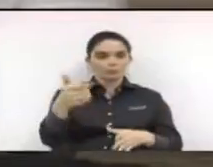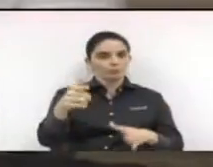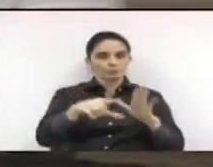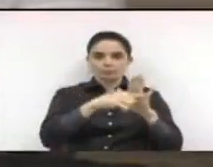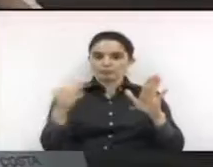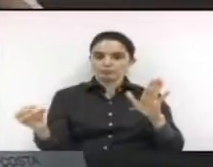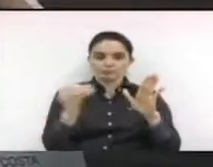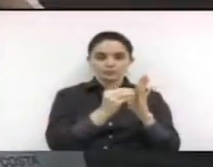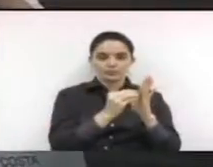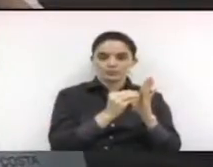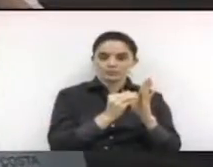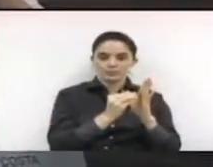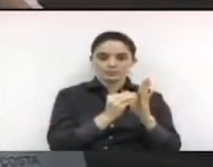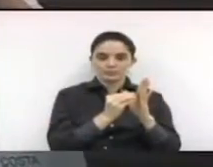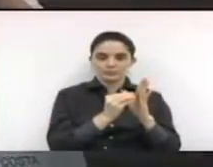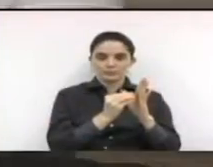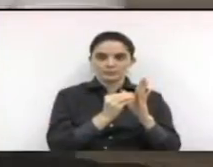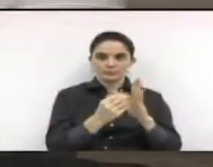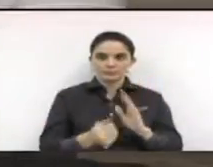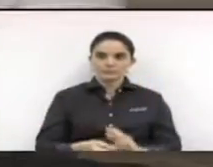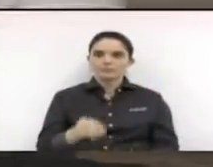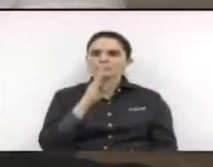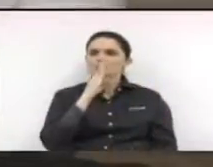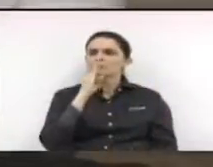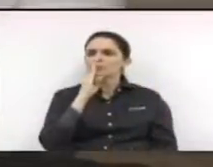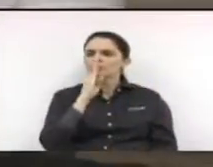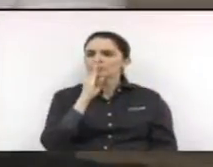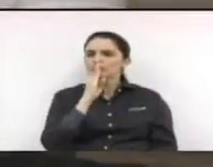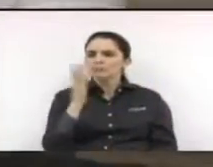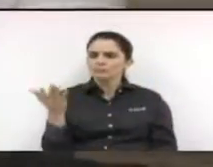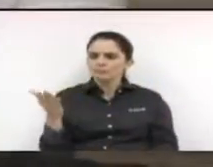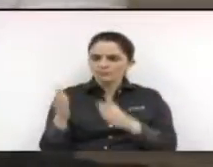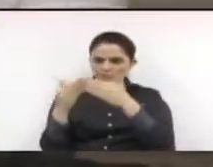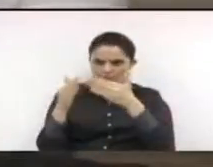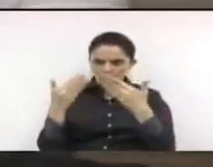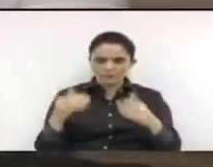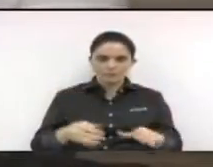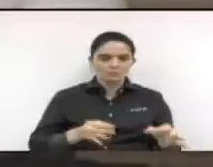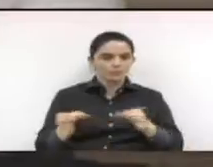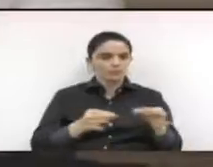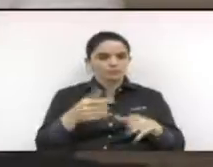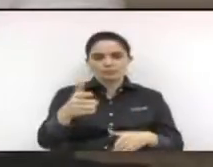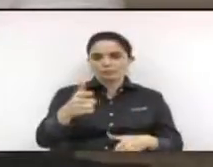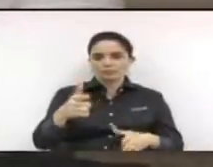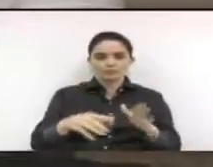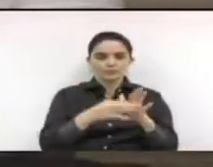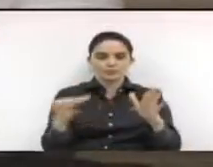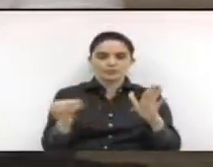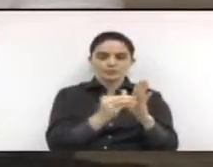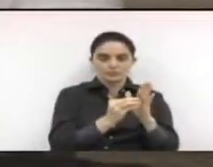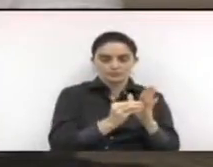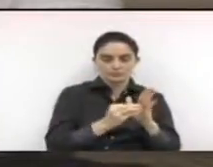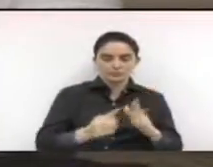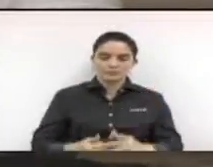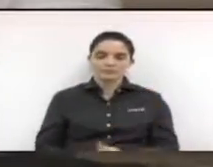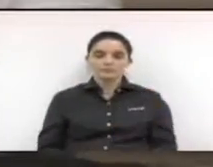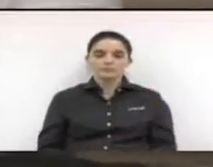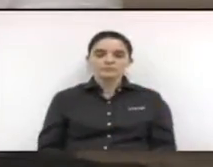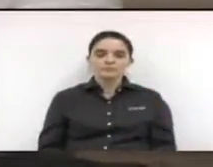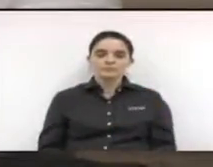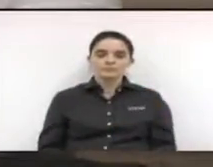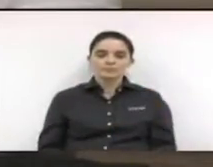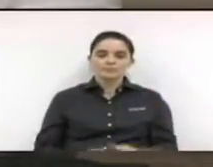contém emendas e as emendas o projeto não contém emendas e o parecer é